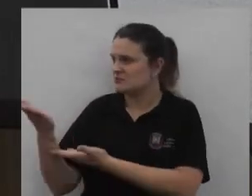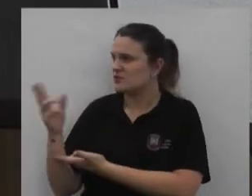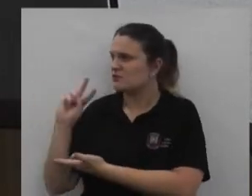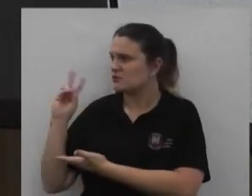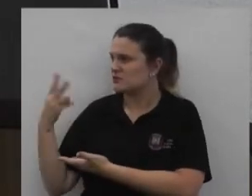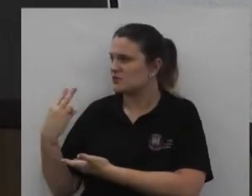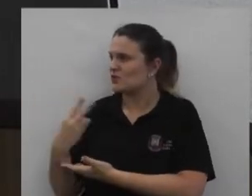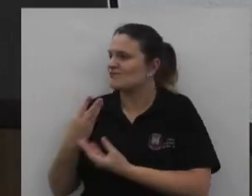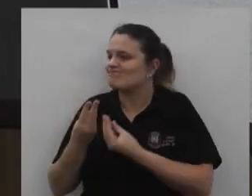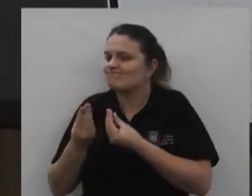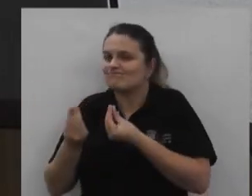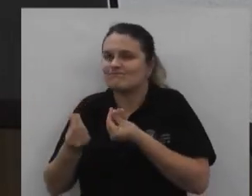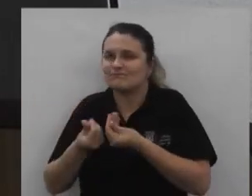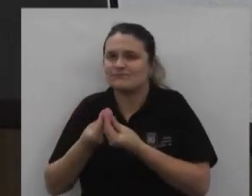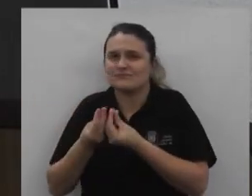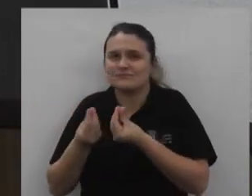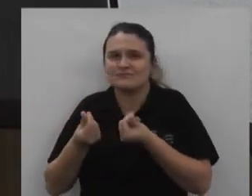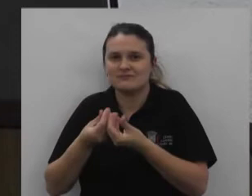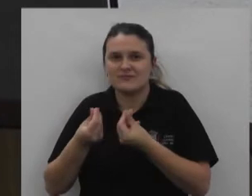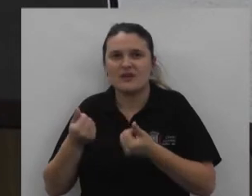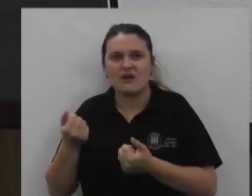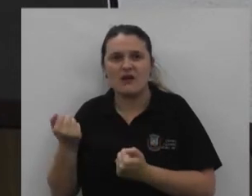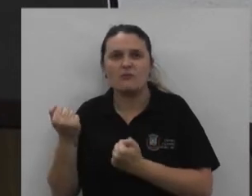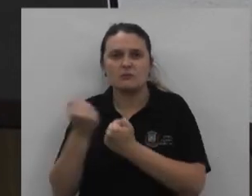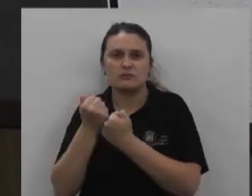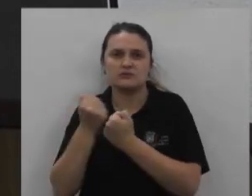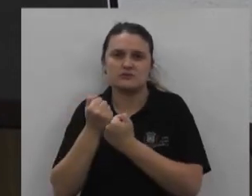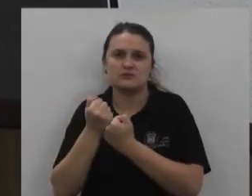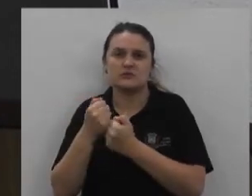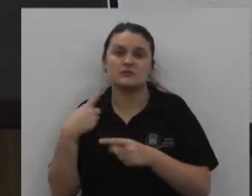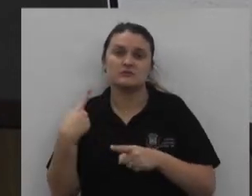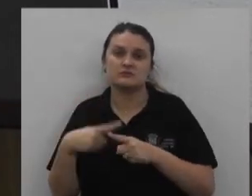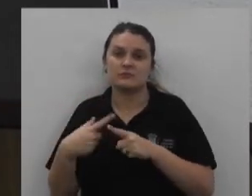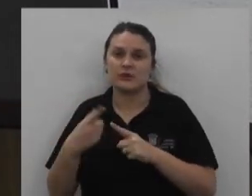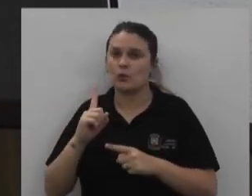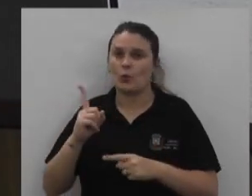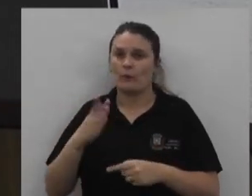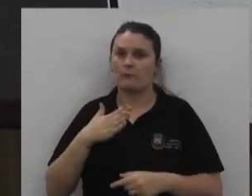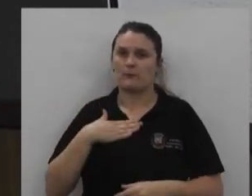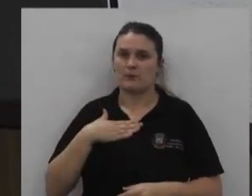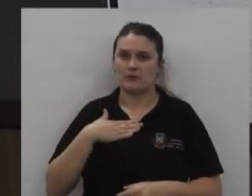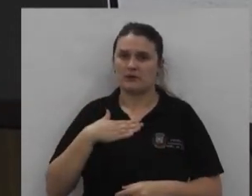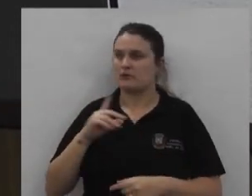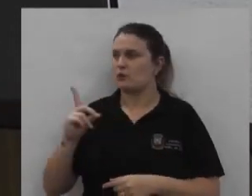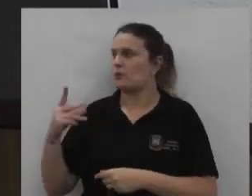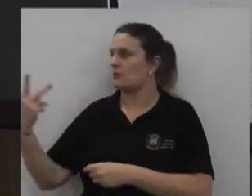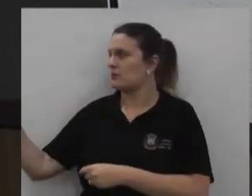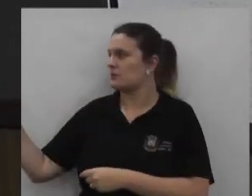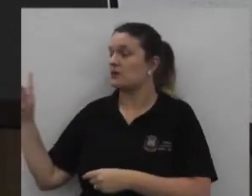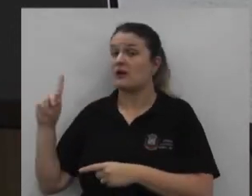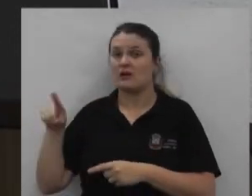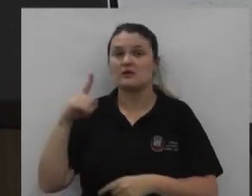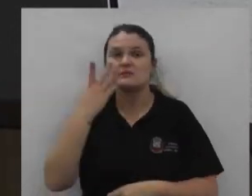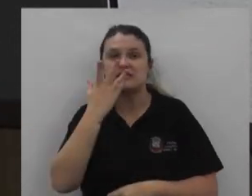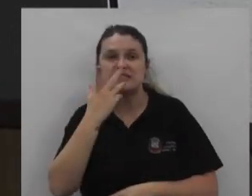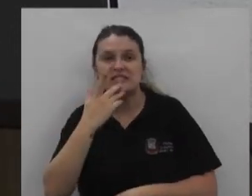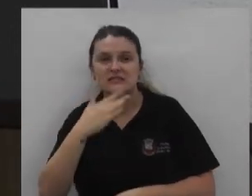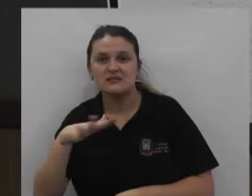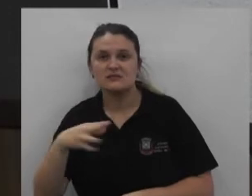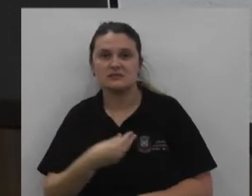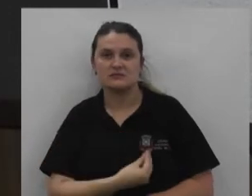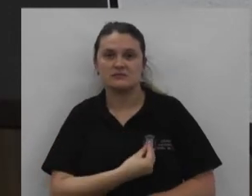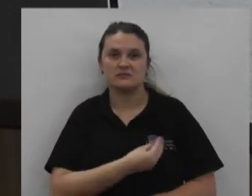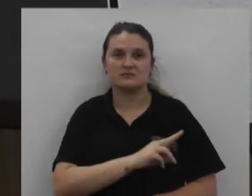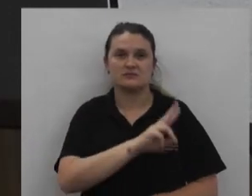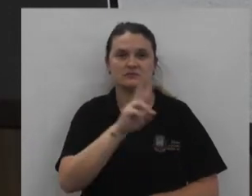sensibilidade De nos ajudarem Nesse sentido Porque não é para mim Não é para vocês É para as crianças Da União da